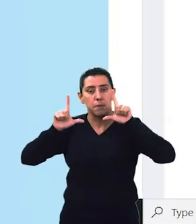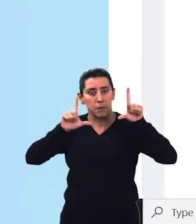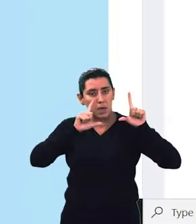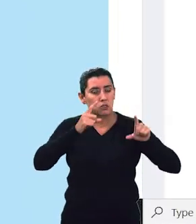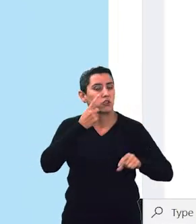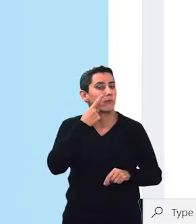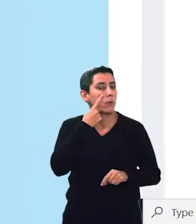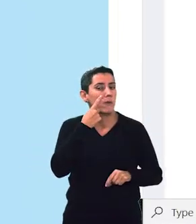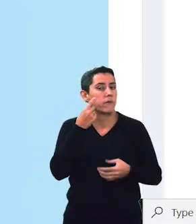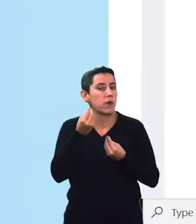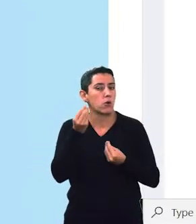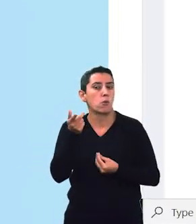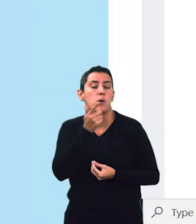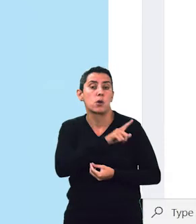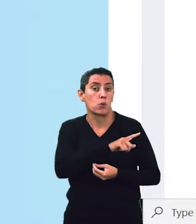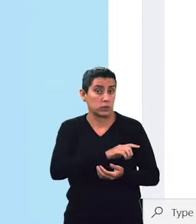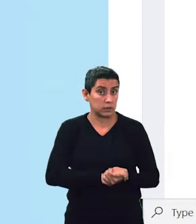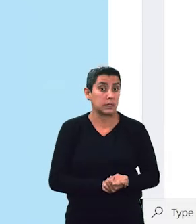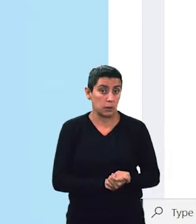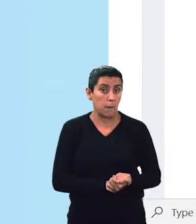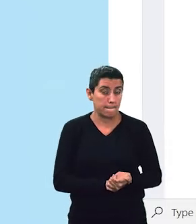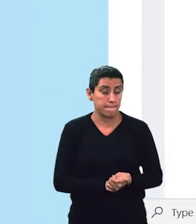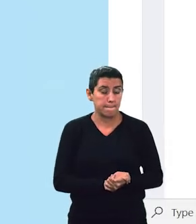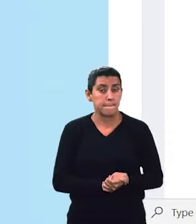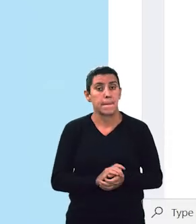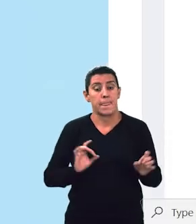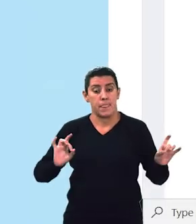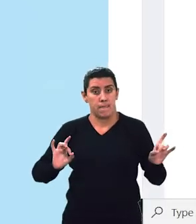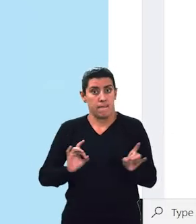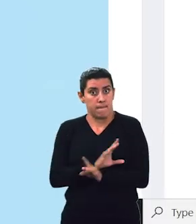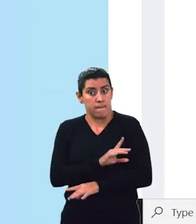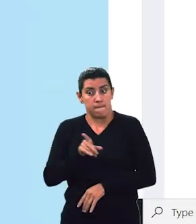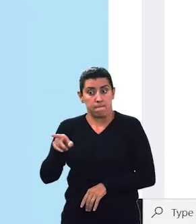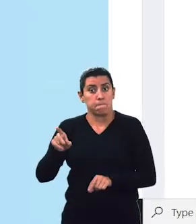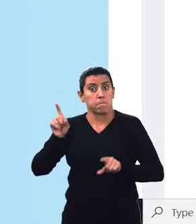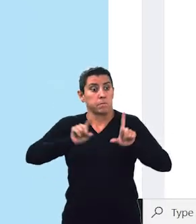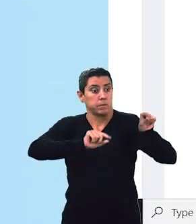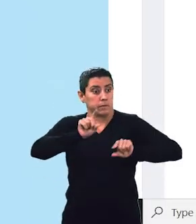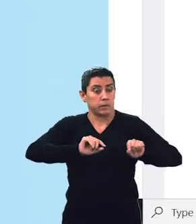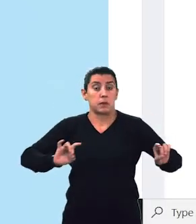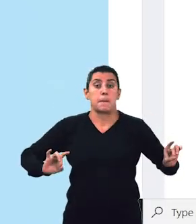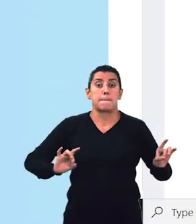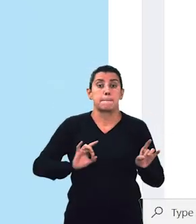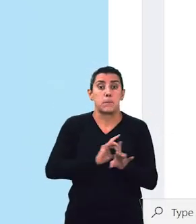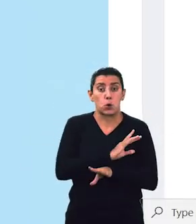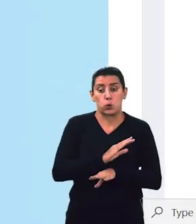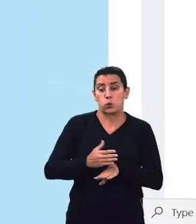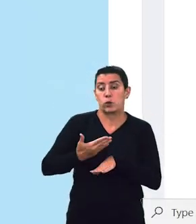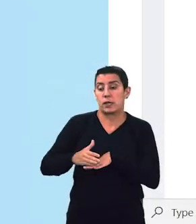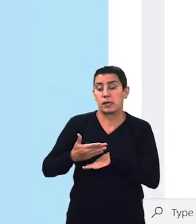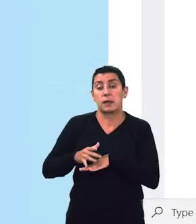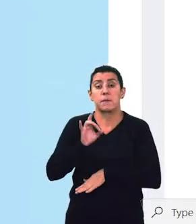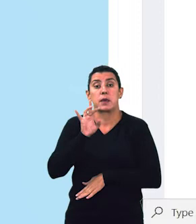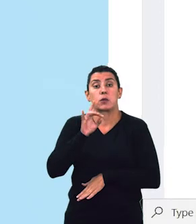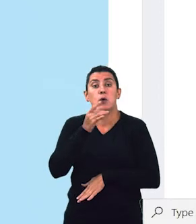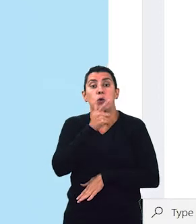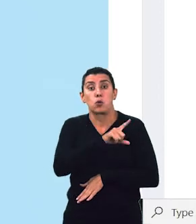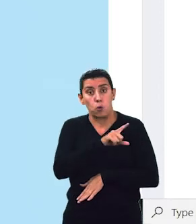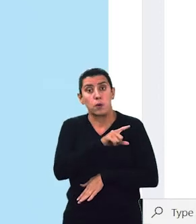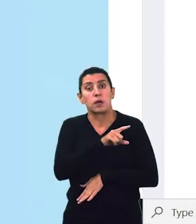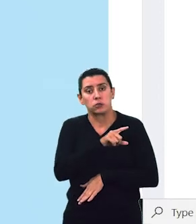passo. Passada a parte de seleção de dataset de treino, treinamento automatizado, agora